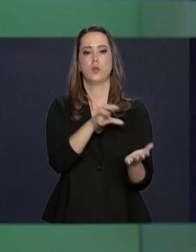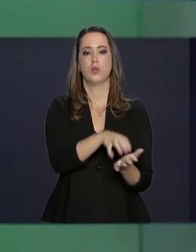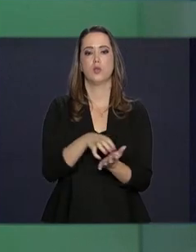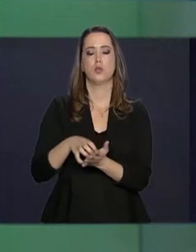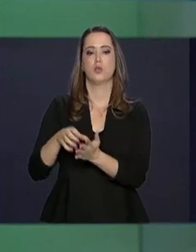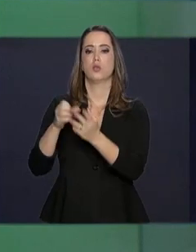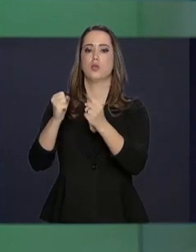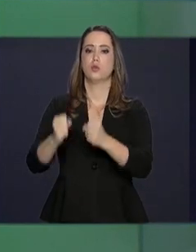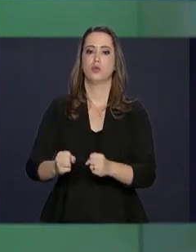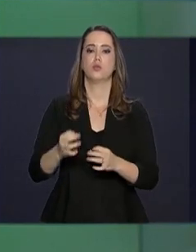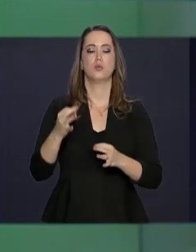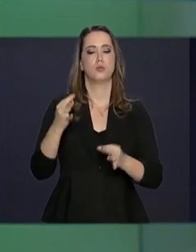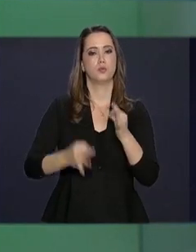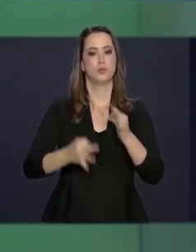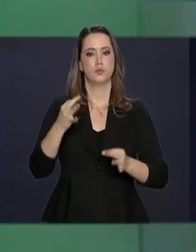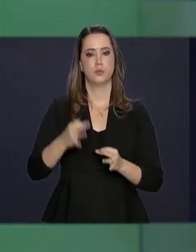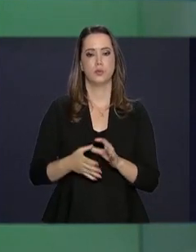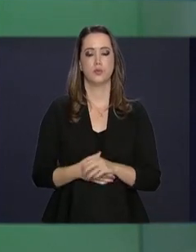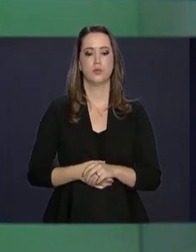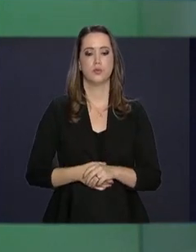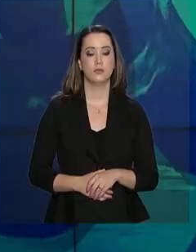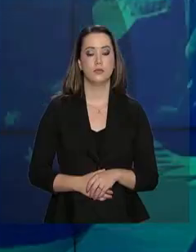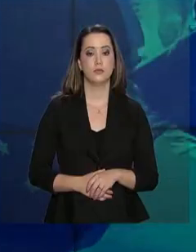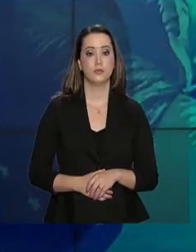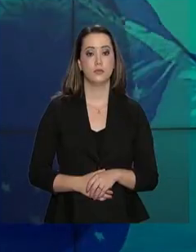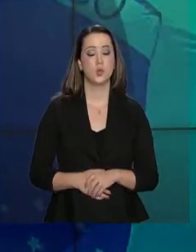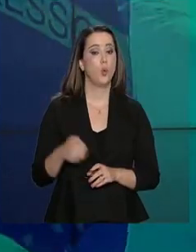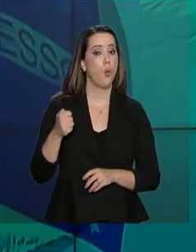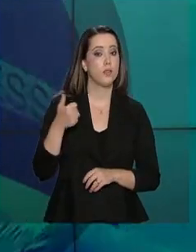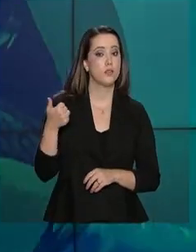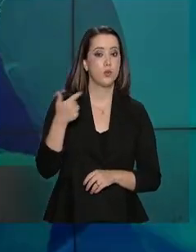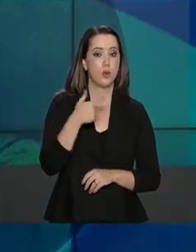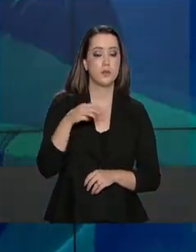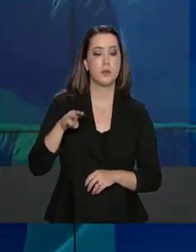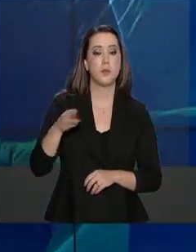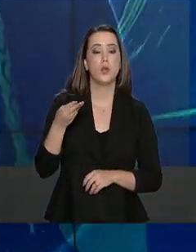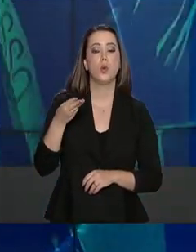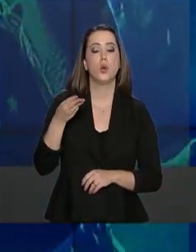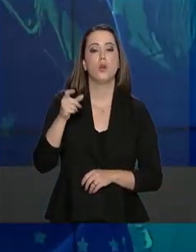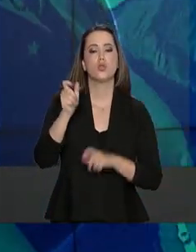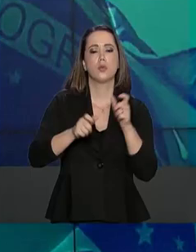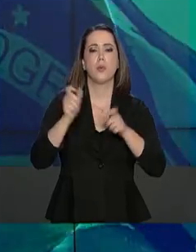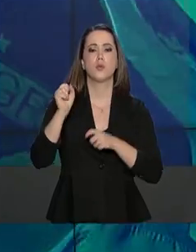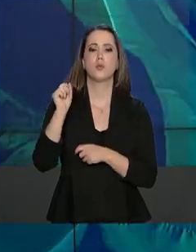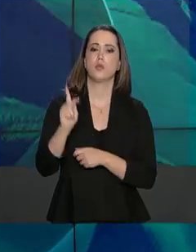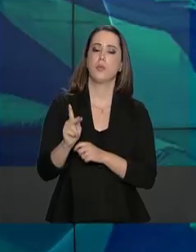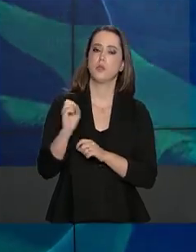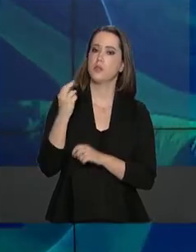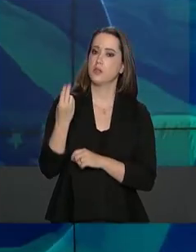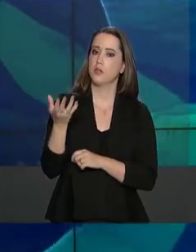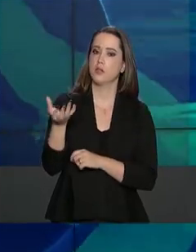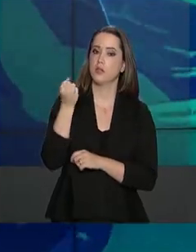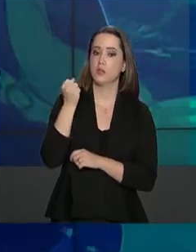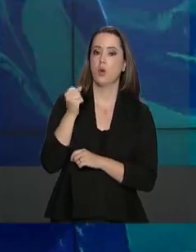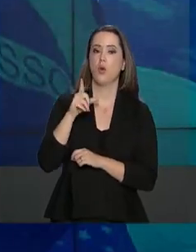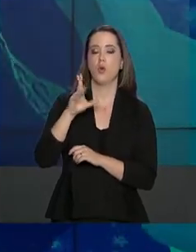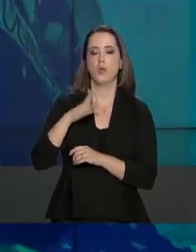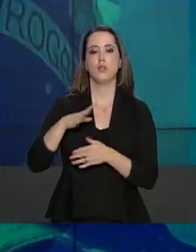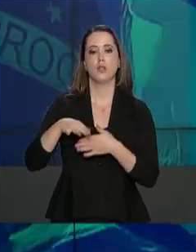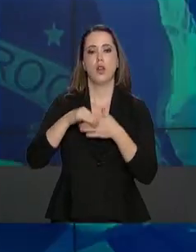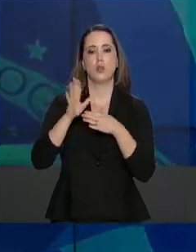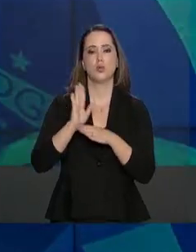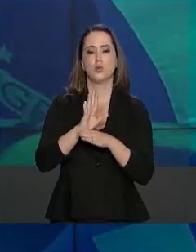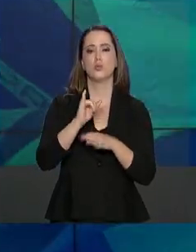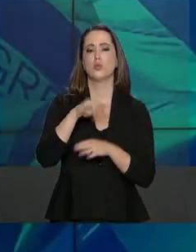tecnológica de órgãos do Poder Judiciário. Os quase 12 milhões de aposentados, pensionistas e titulares de